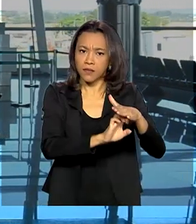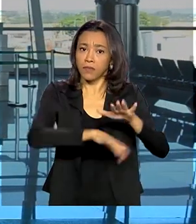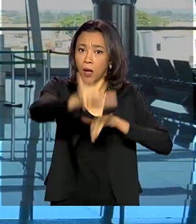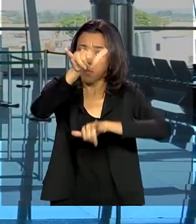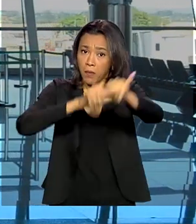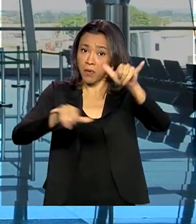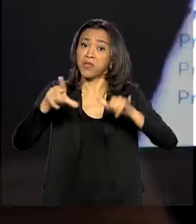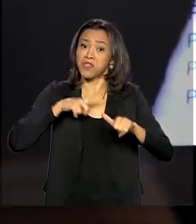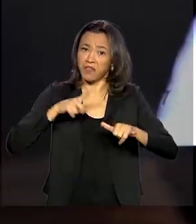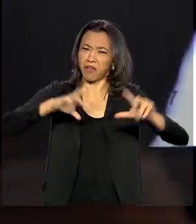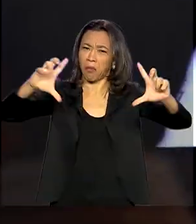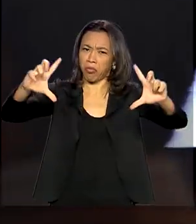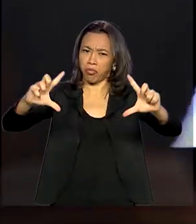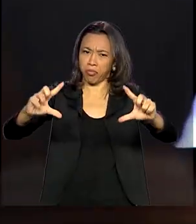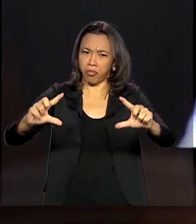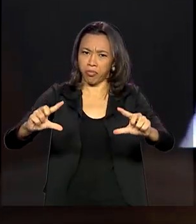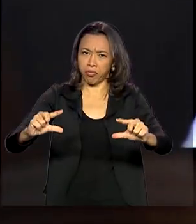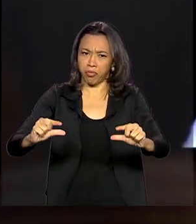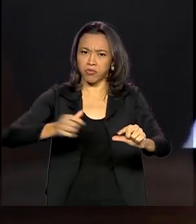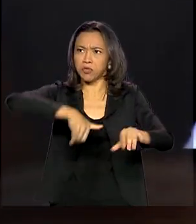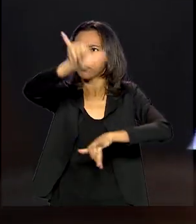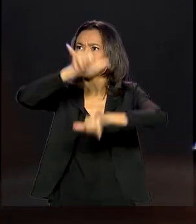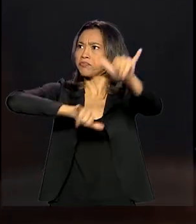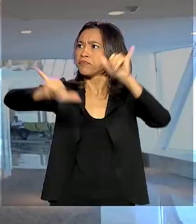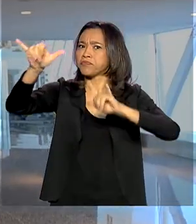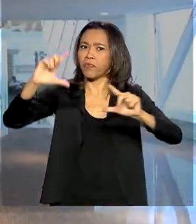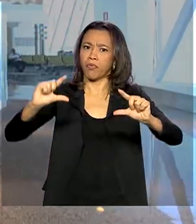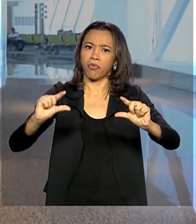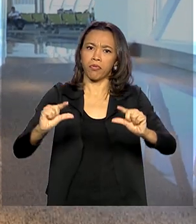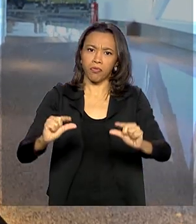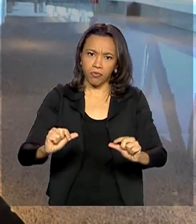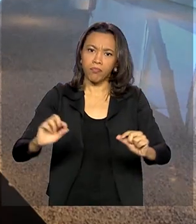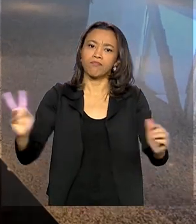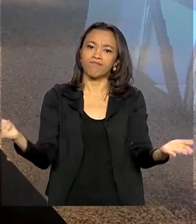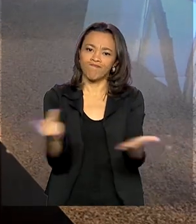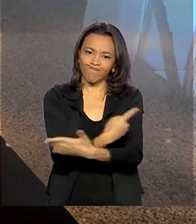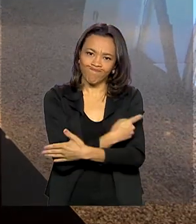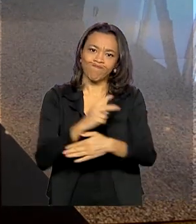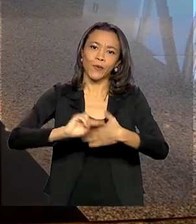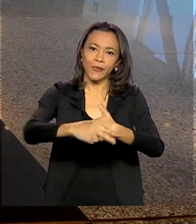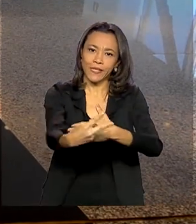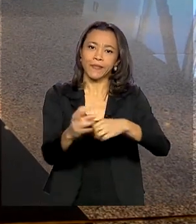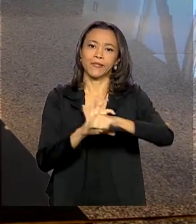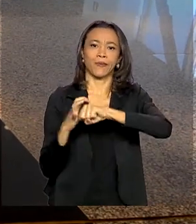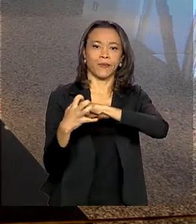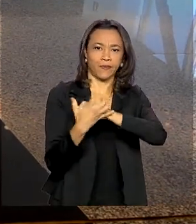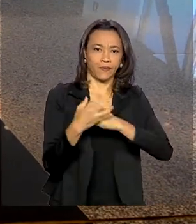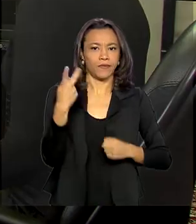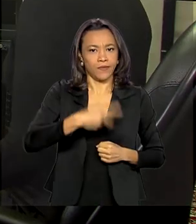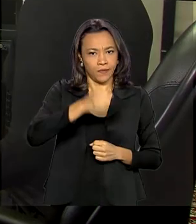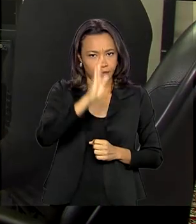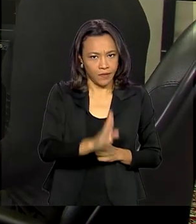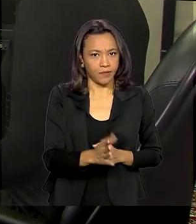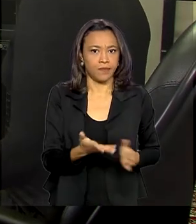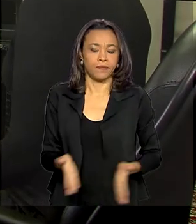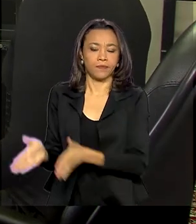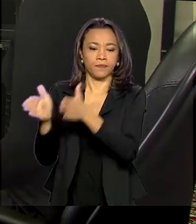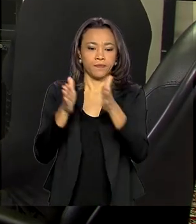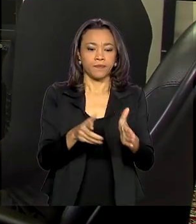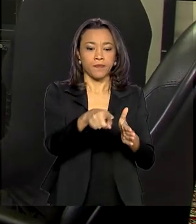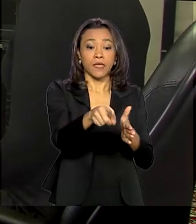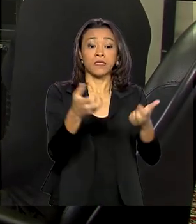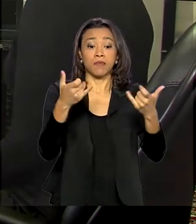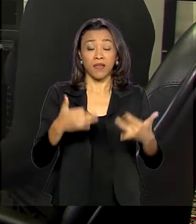significativa no número de passageiros desde a chegada do novo coronavírus ao Brasil. É um dos setores que